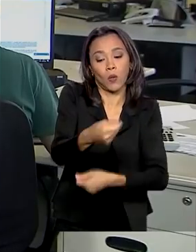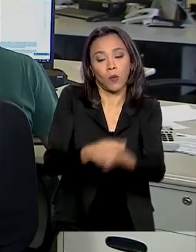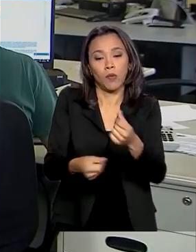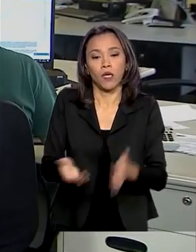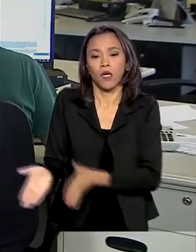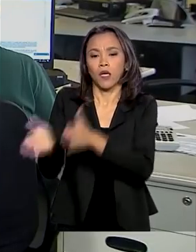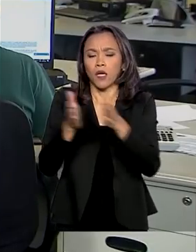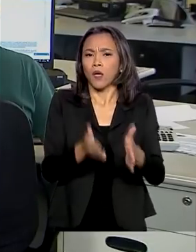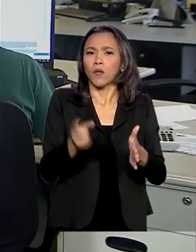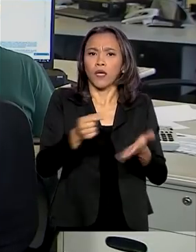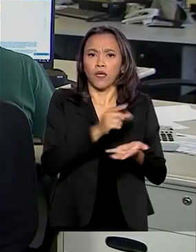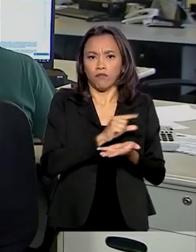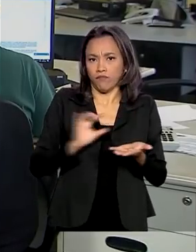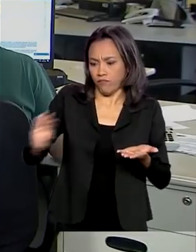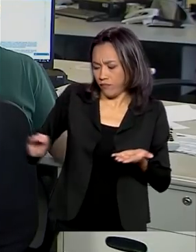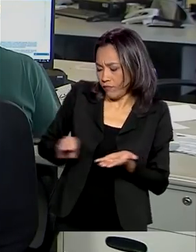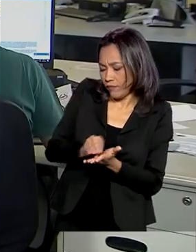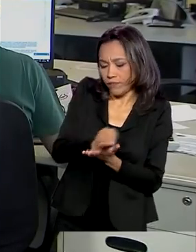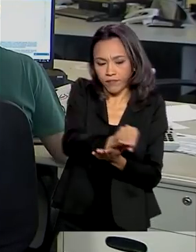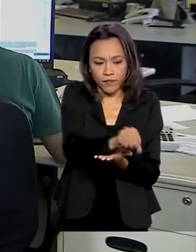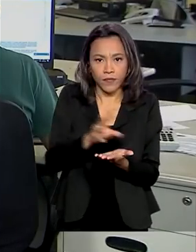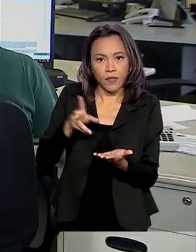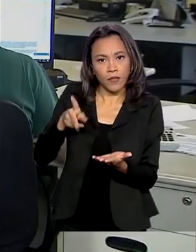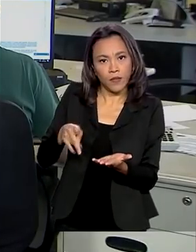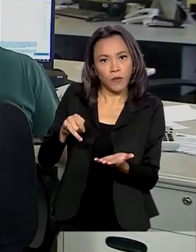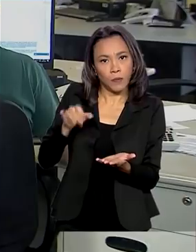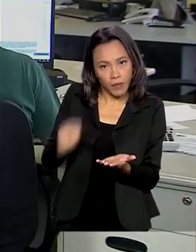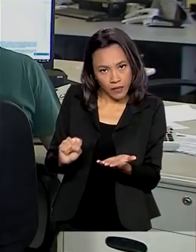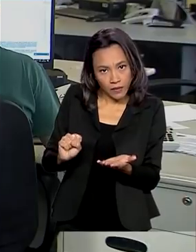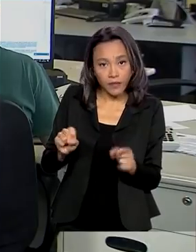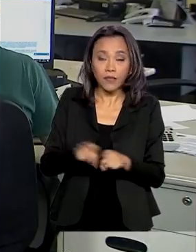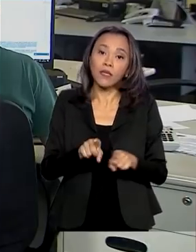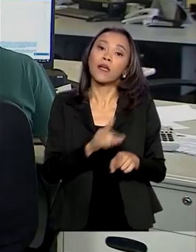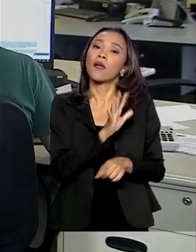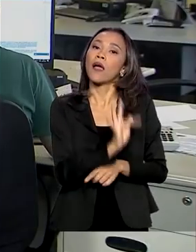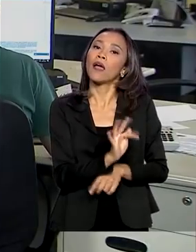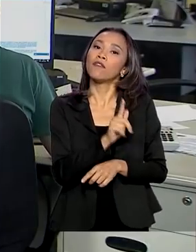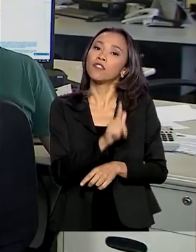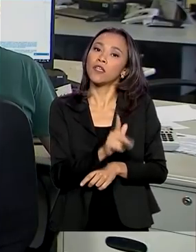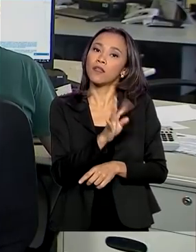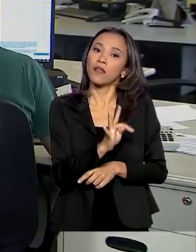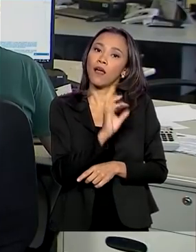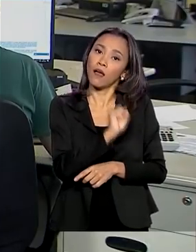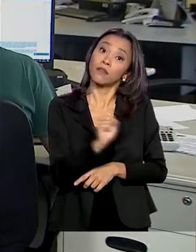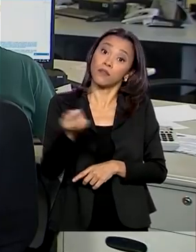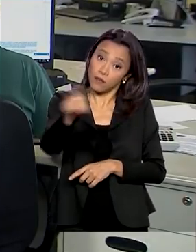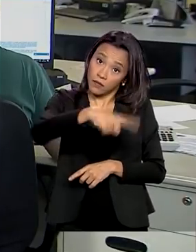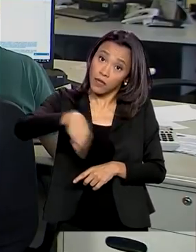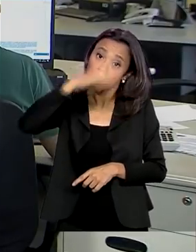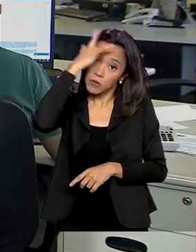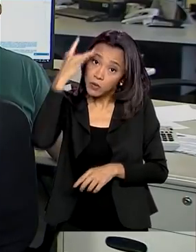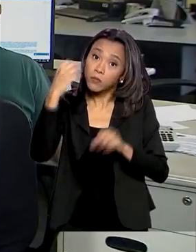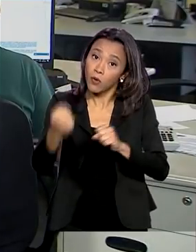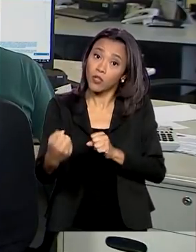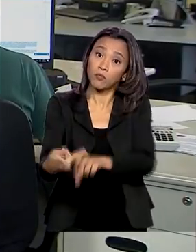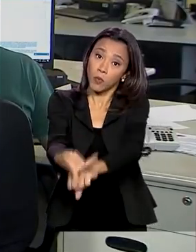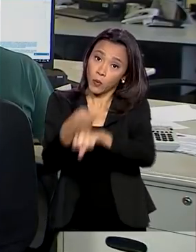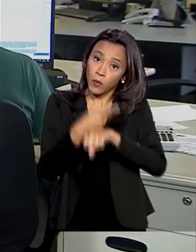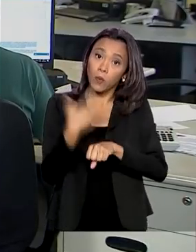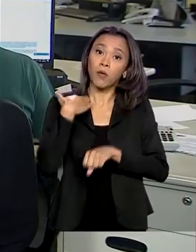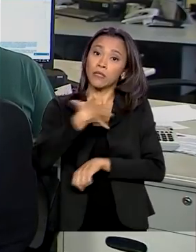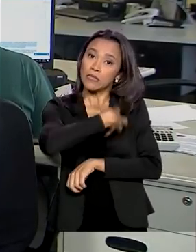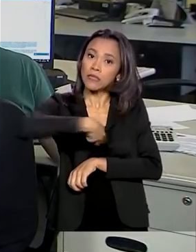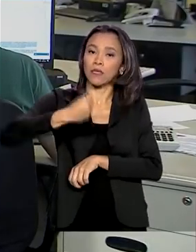transferência de recursos do PIS-PASEP para o FGTS. Portanto, o trabalhador vai poder fazer novos saques do